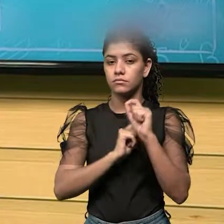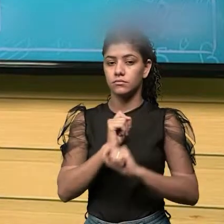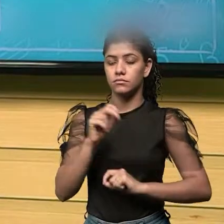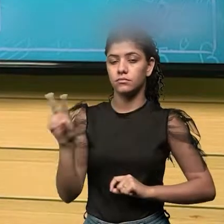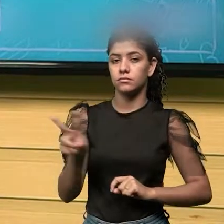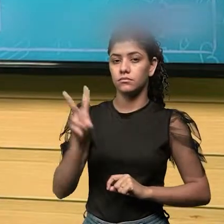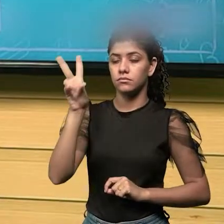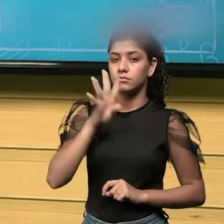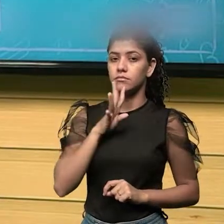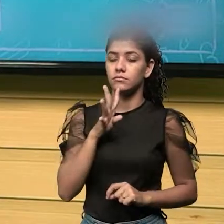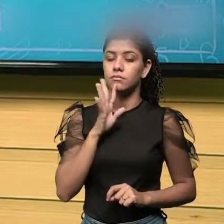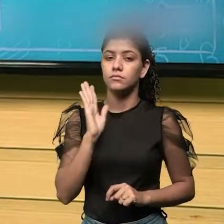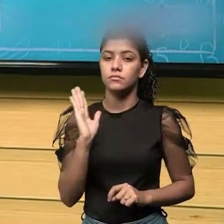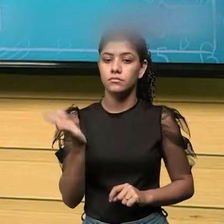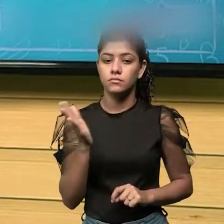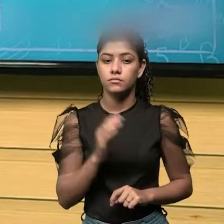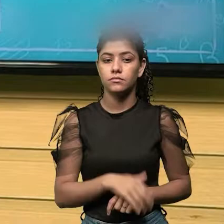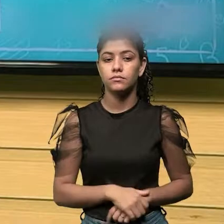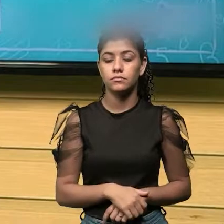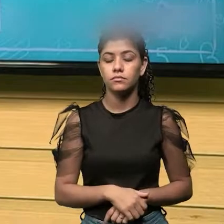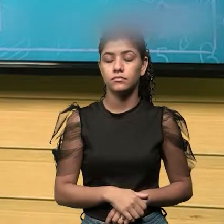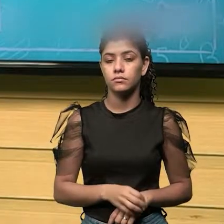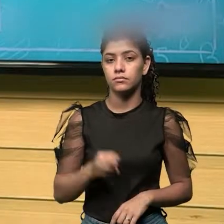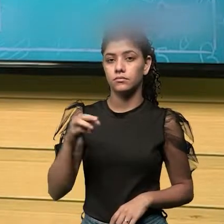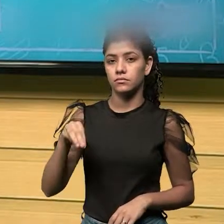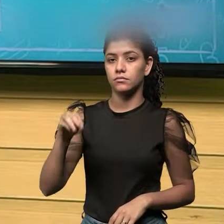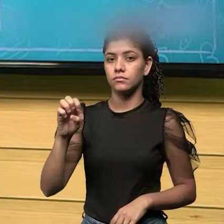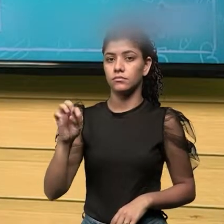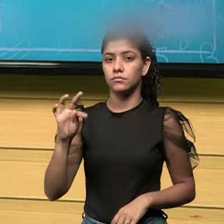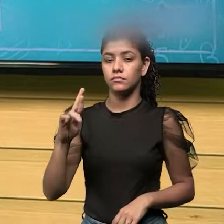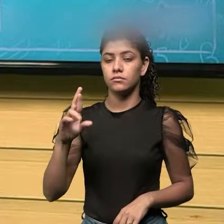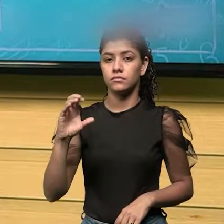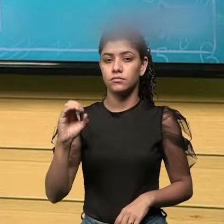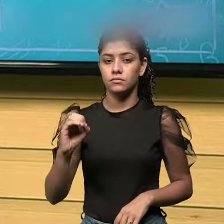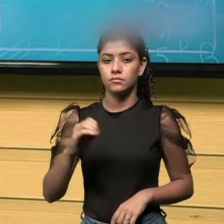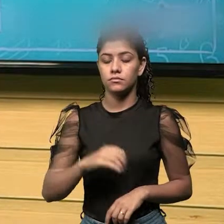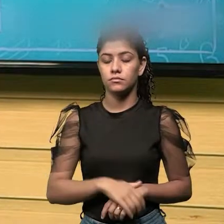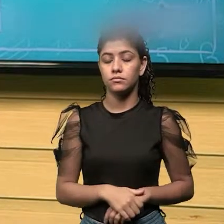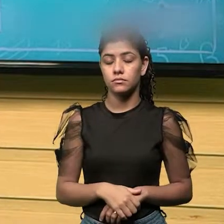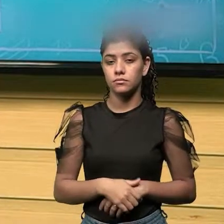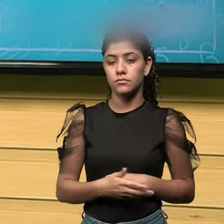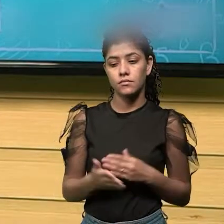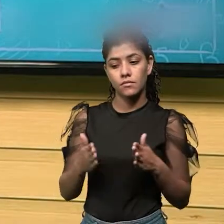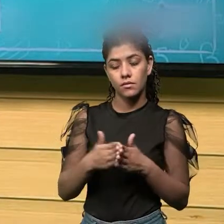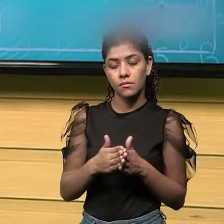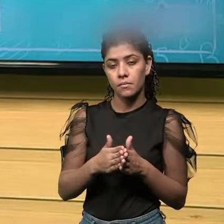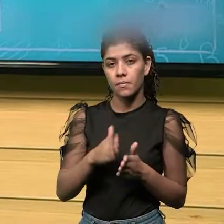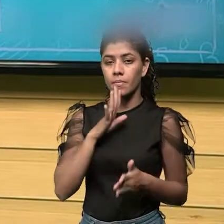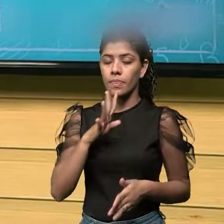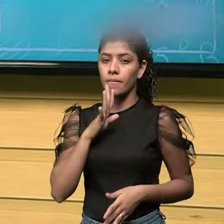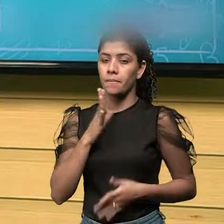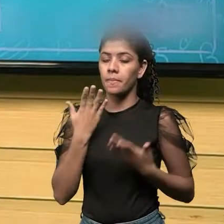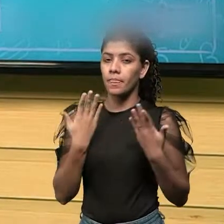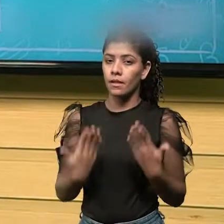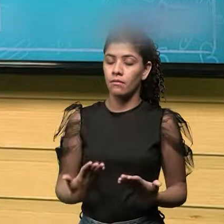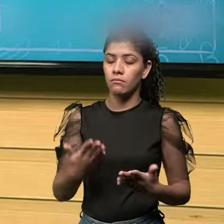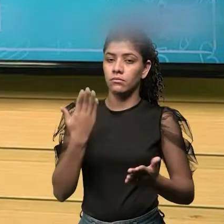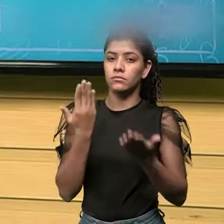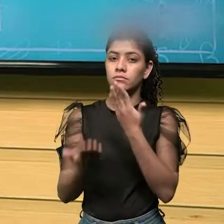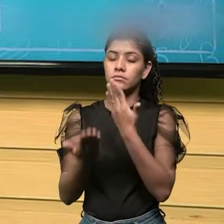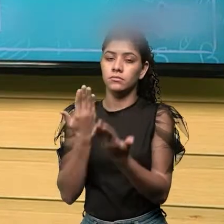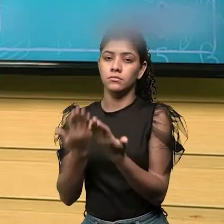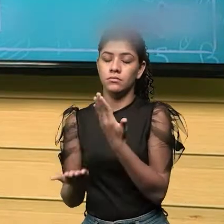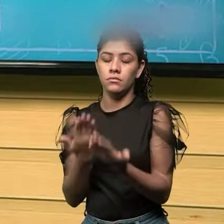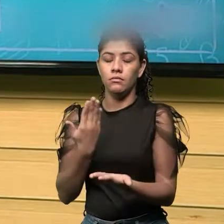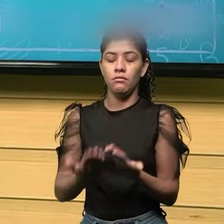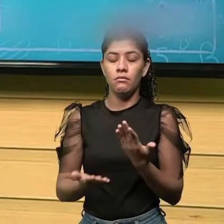um valor conhecido, o metro, por exemplo, e você, a partir dessa medida conhecida, faz a